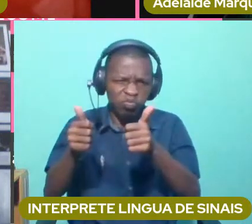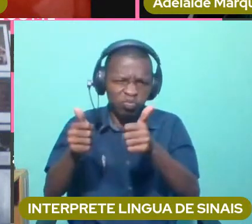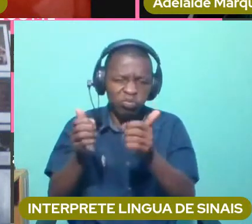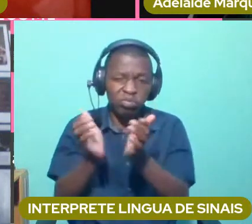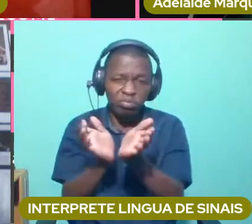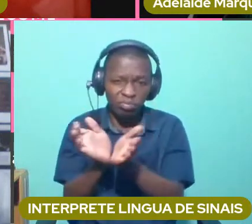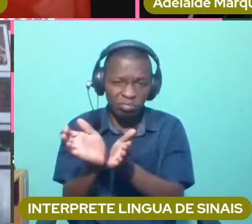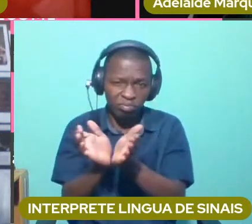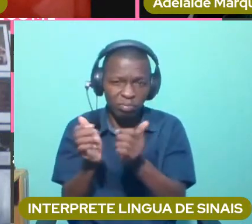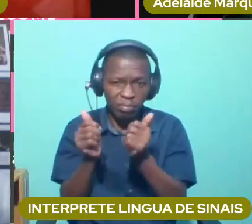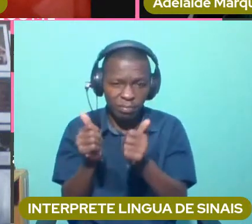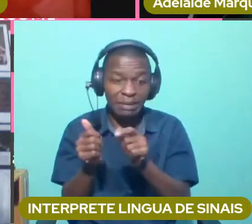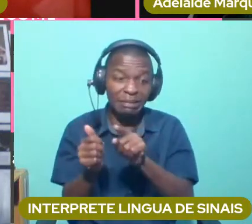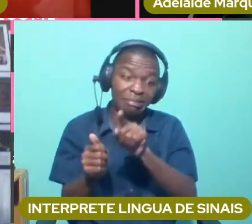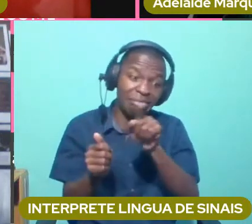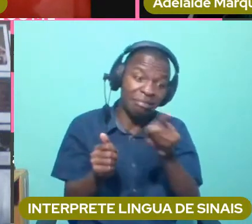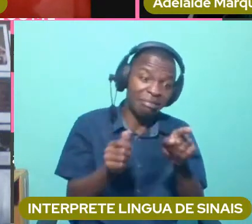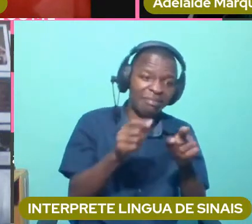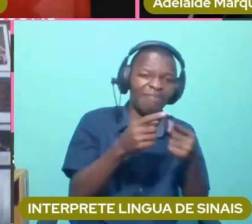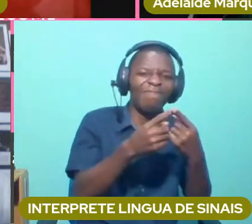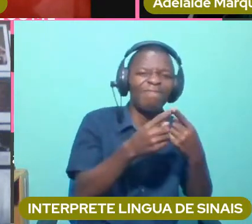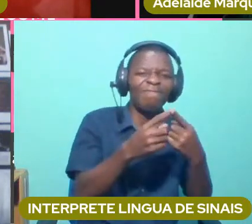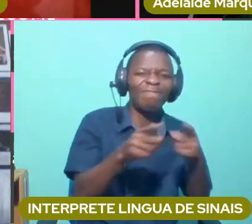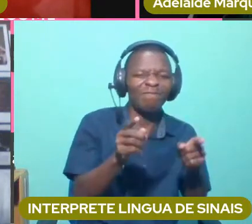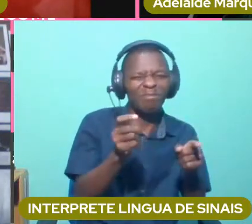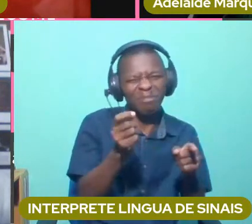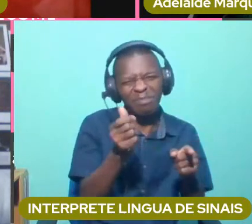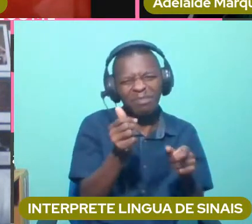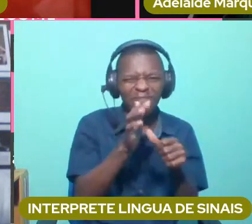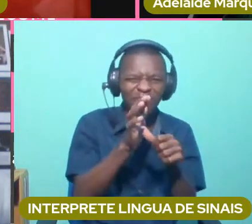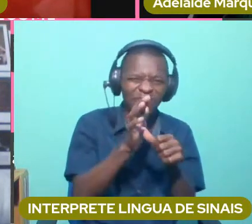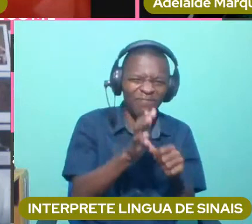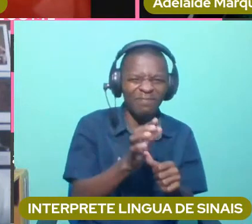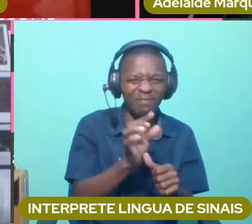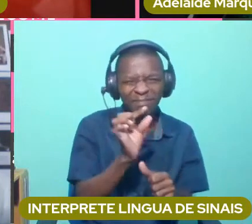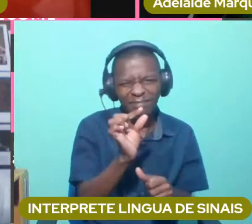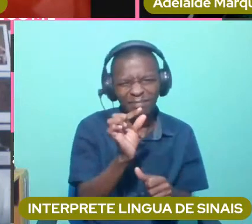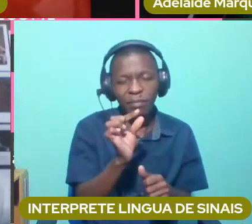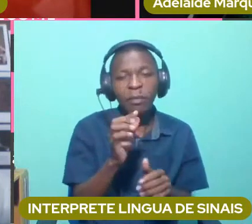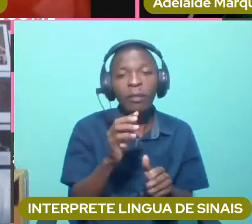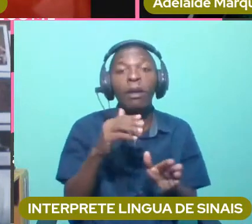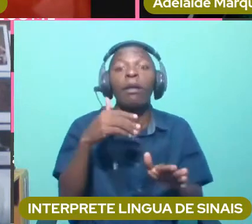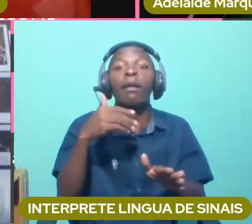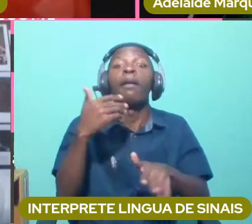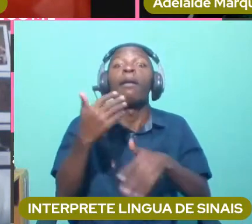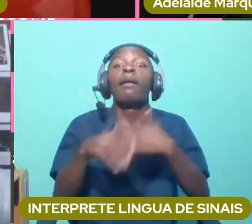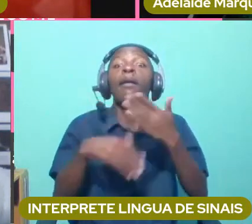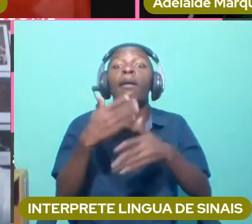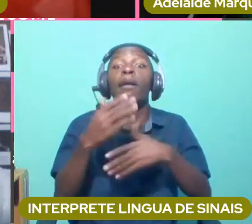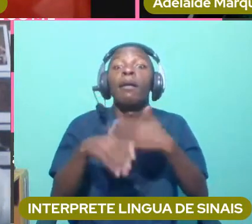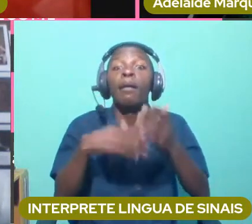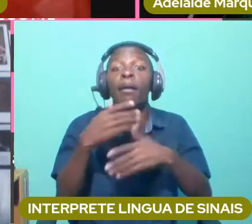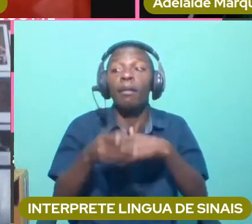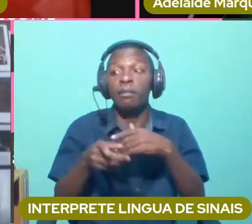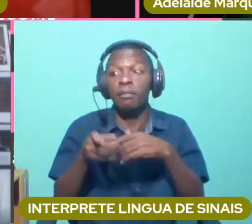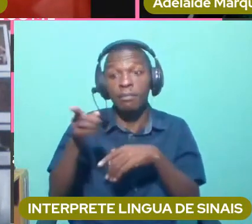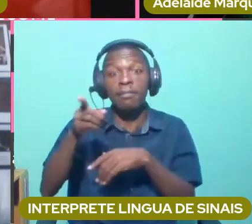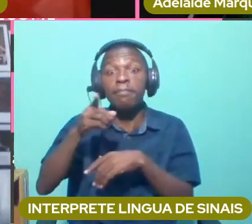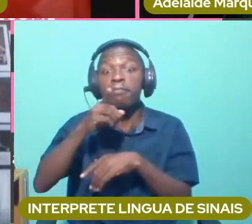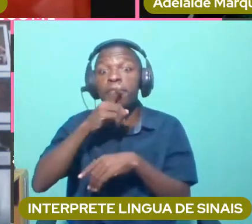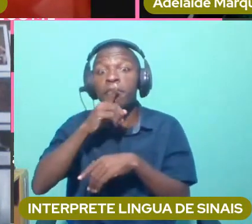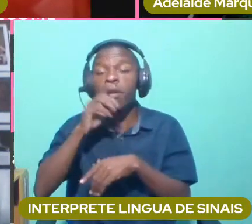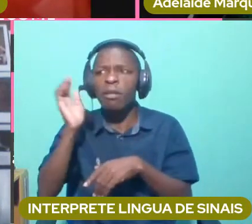Terminei o quinto ano e tive a oportunidade dos meus pais terem conhecimento que havia um médico que estava em Lourenço Marques